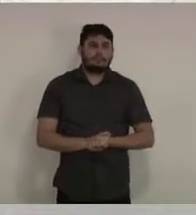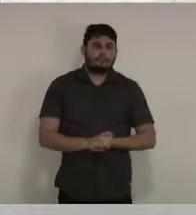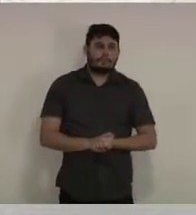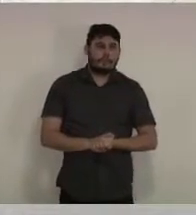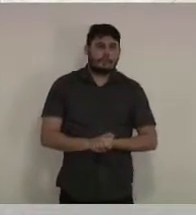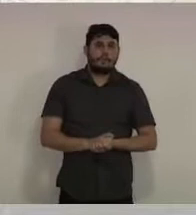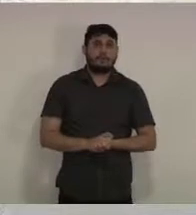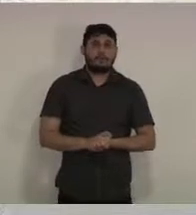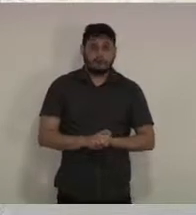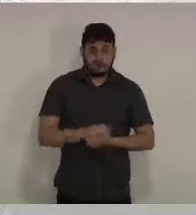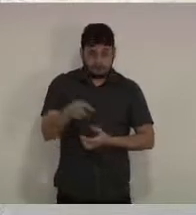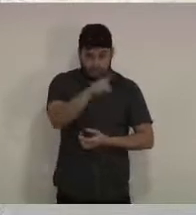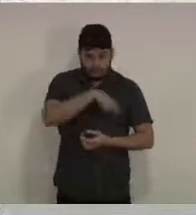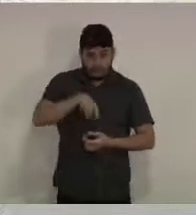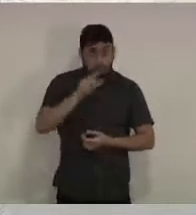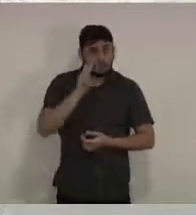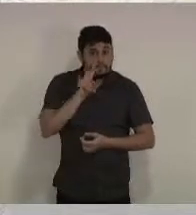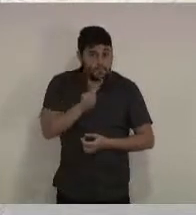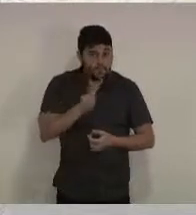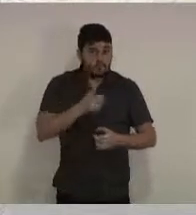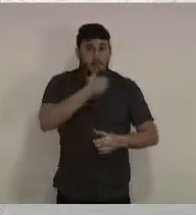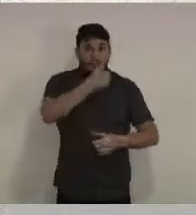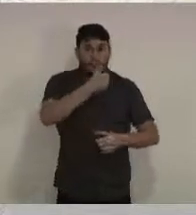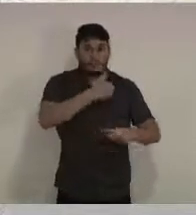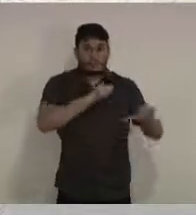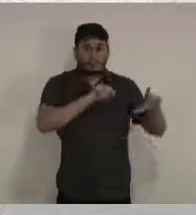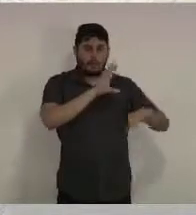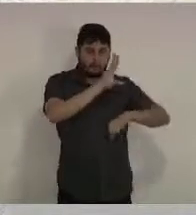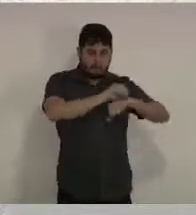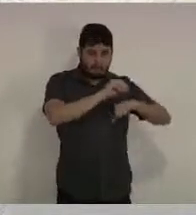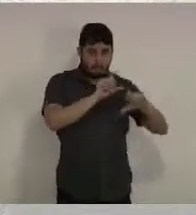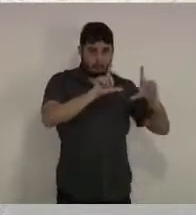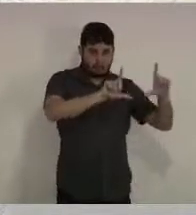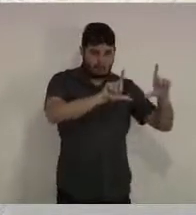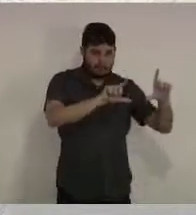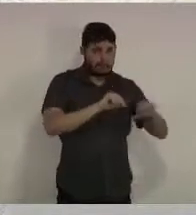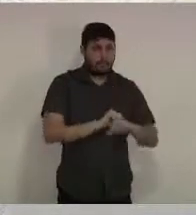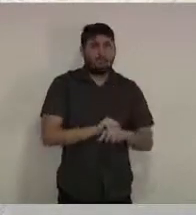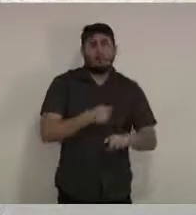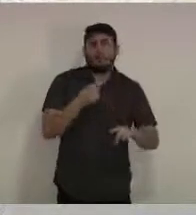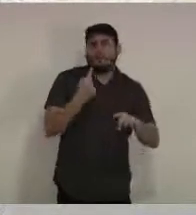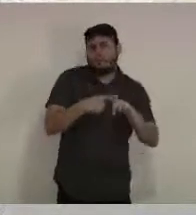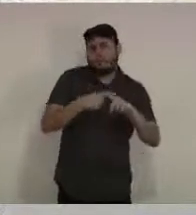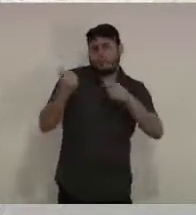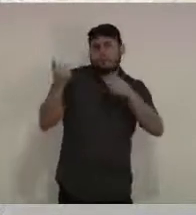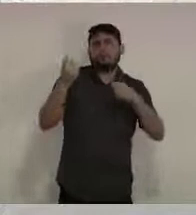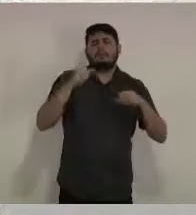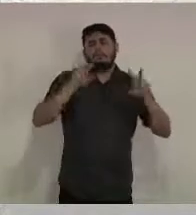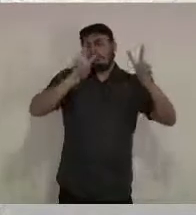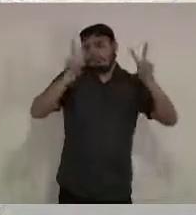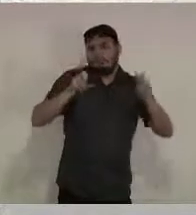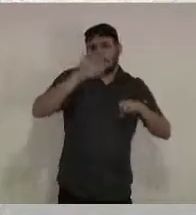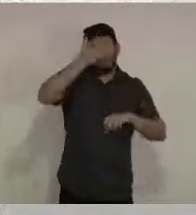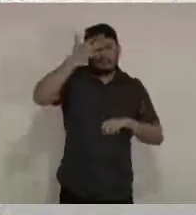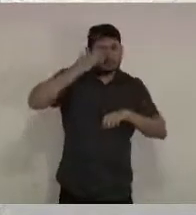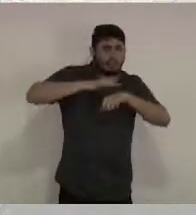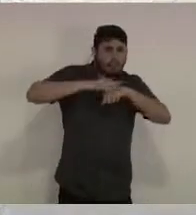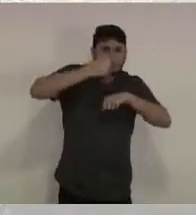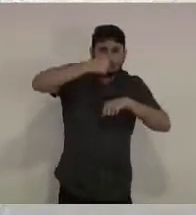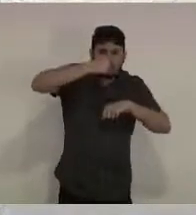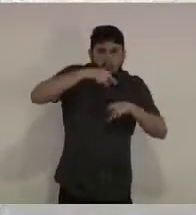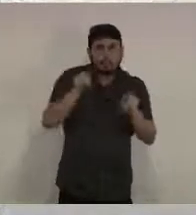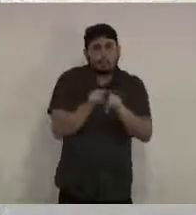Se nós pudermos observar no primeiro quadro, depois do monitoramento das síndromes gripais, dos casos confirmados e dos óbitos,